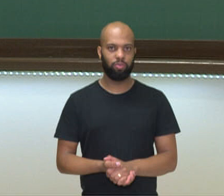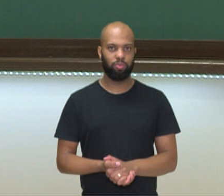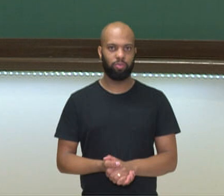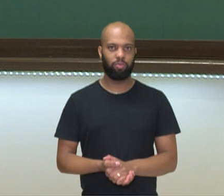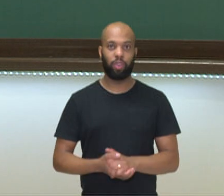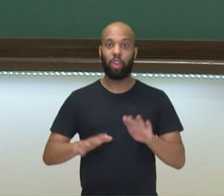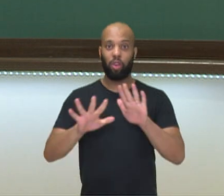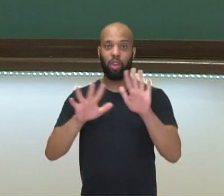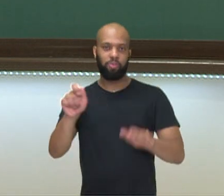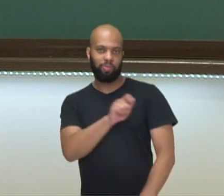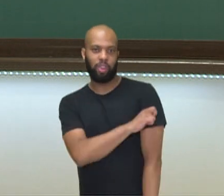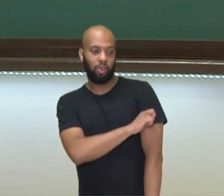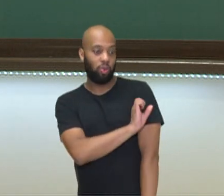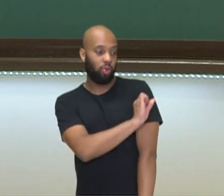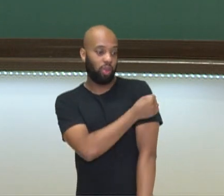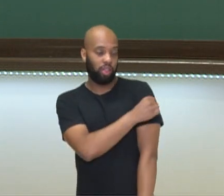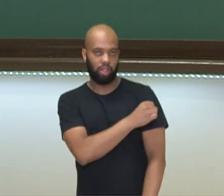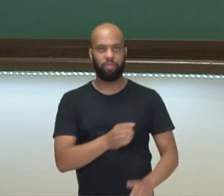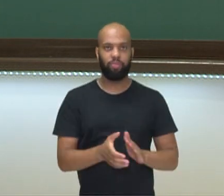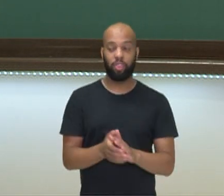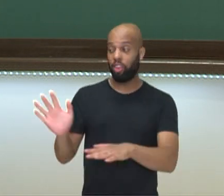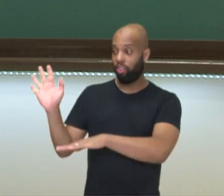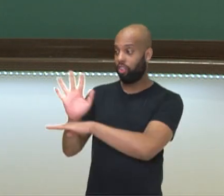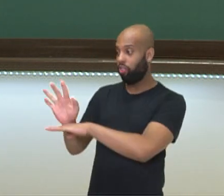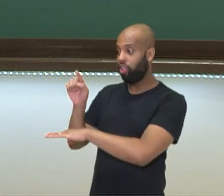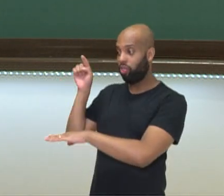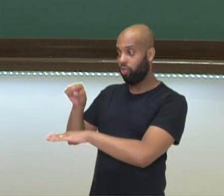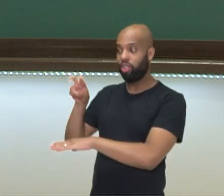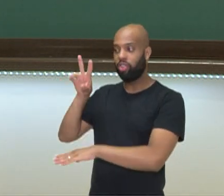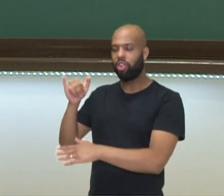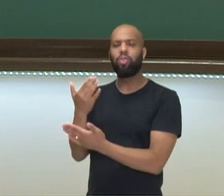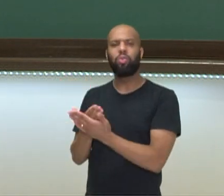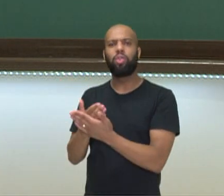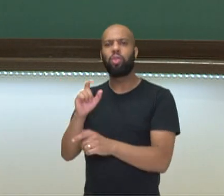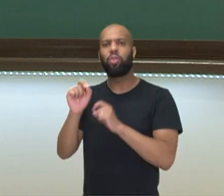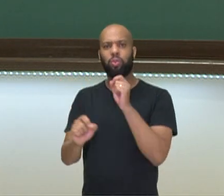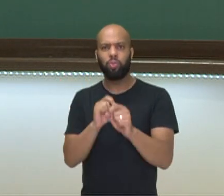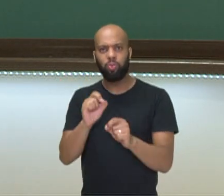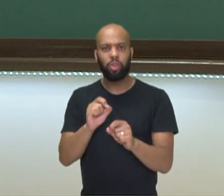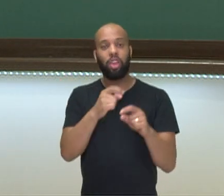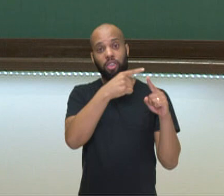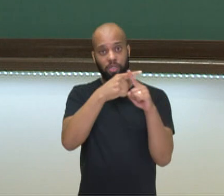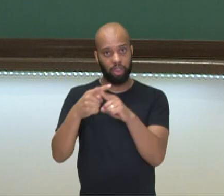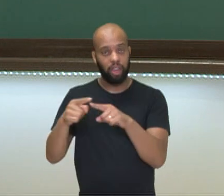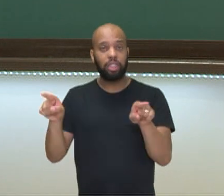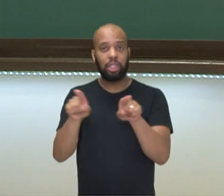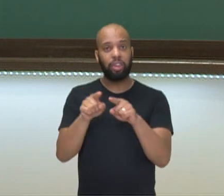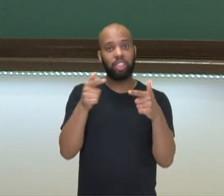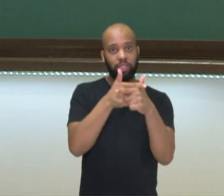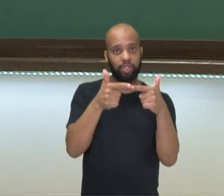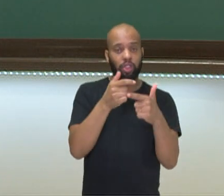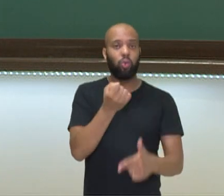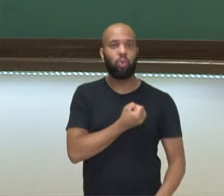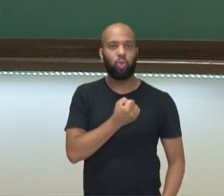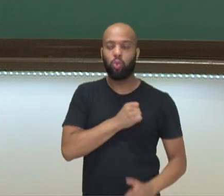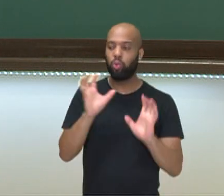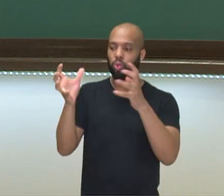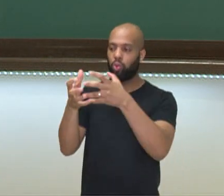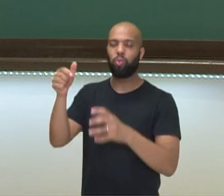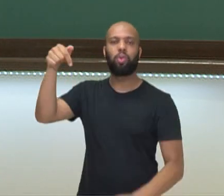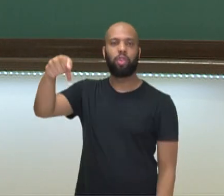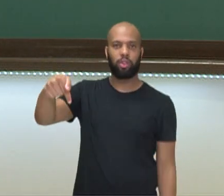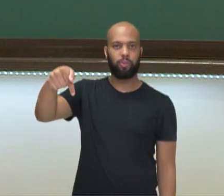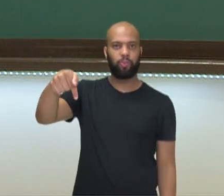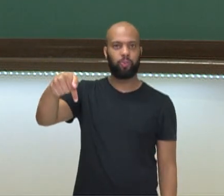Olá estudante do oitavo ano, neste vídeo nós vamos falar sobre multiplicação e divisão de números racionais.